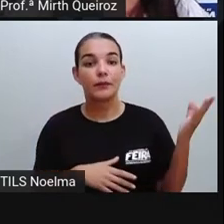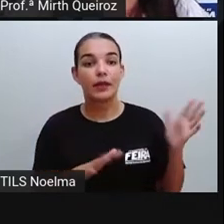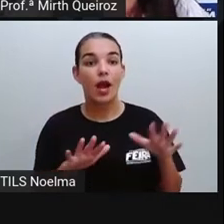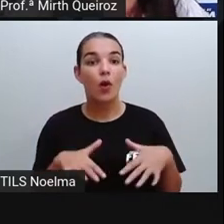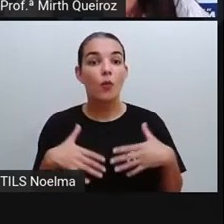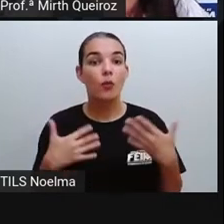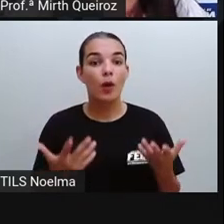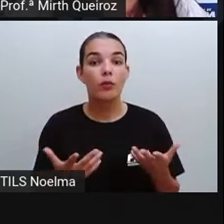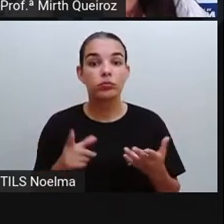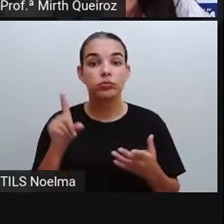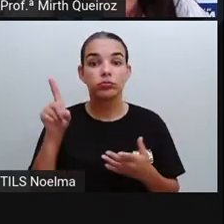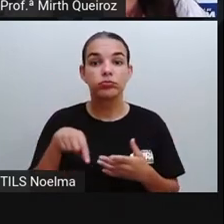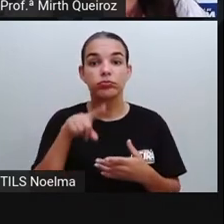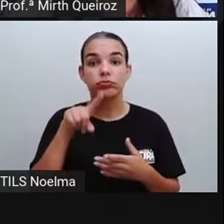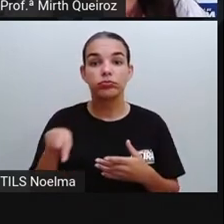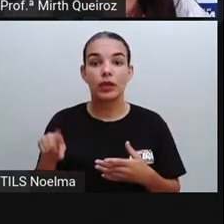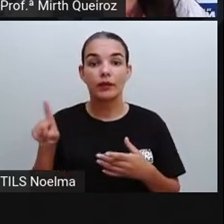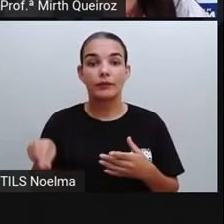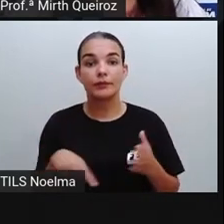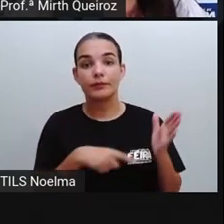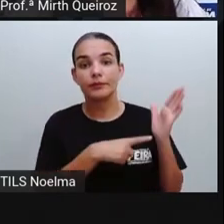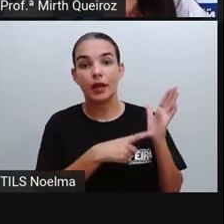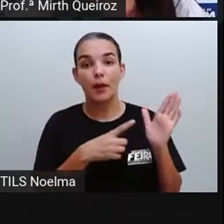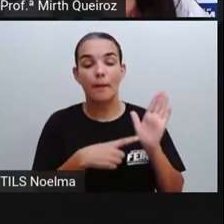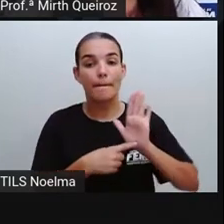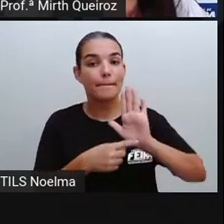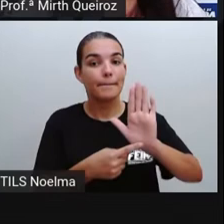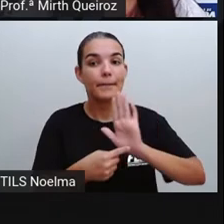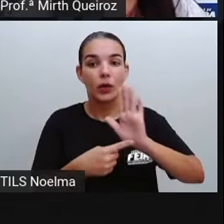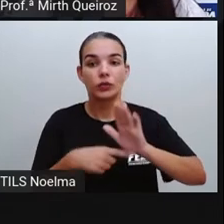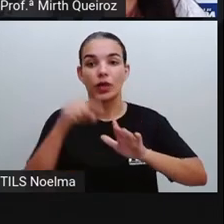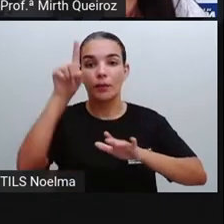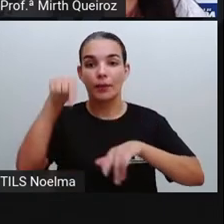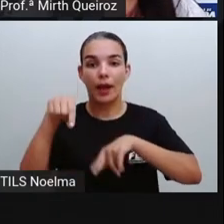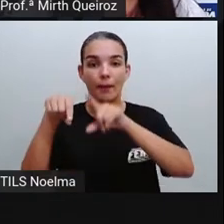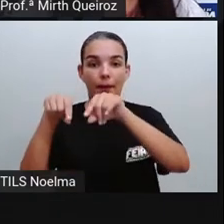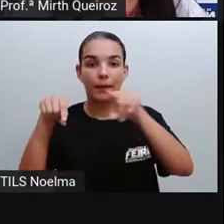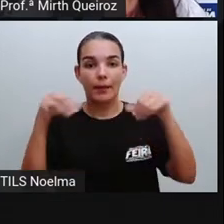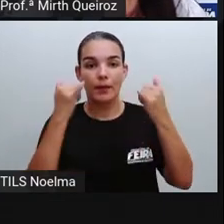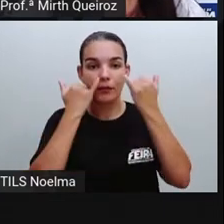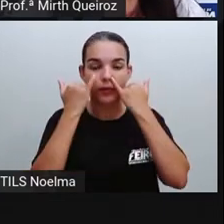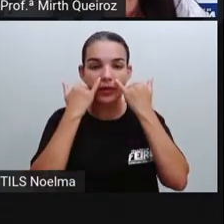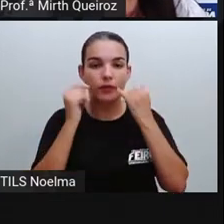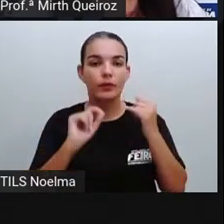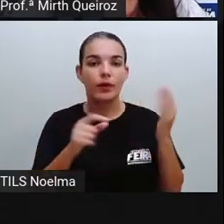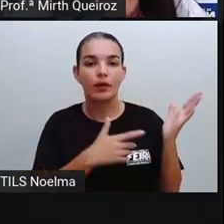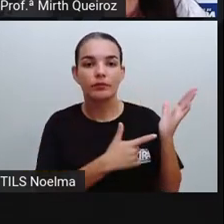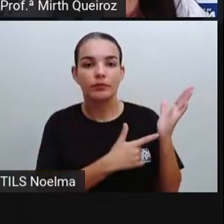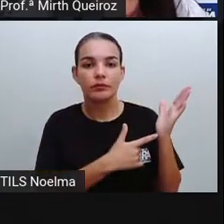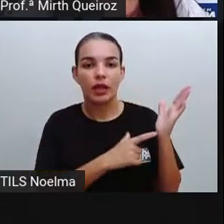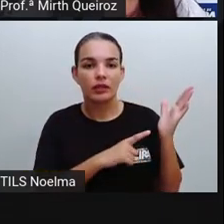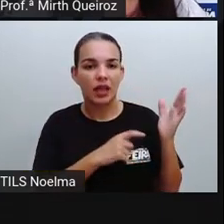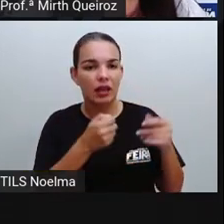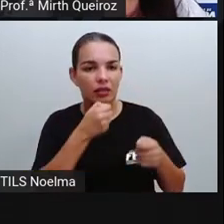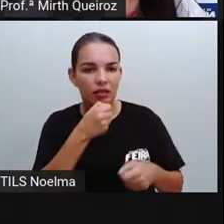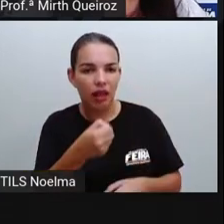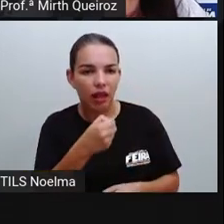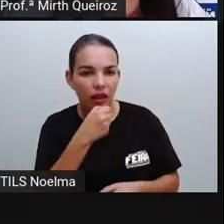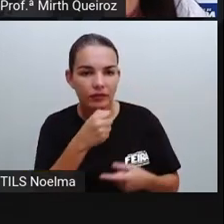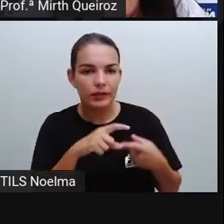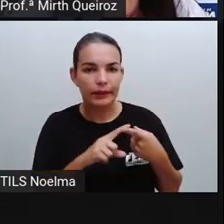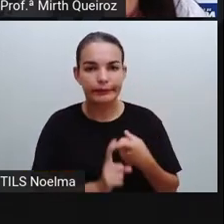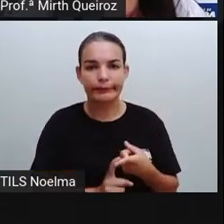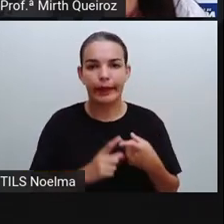Qual a alternativa aqui mostra um infográfico? Aí nós temos uma matéria da televisão,